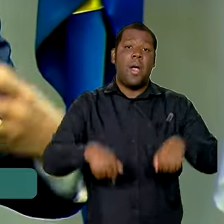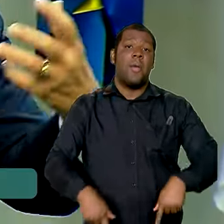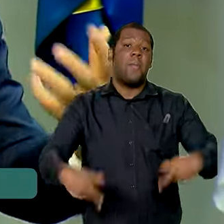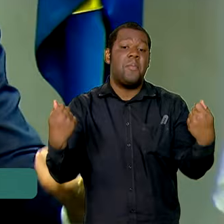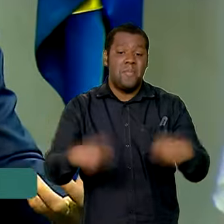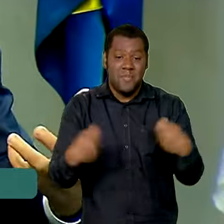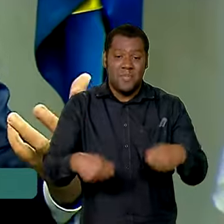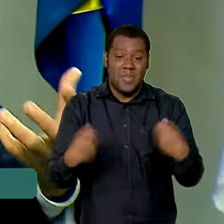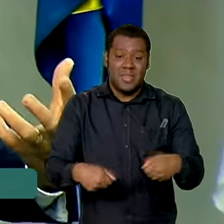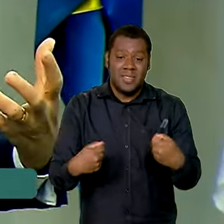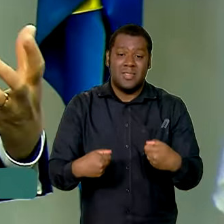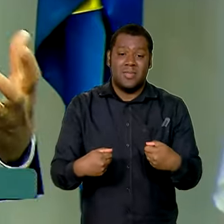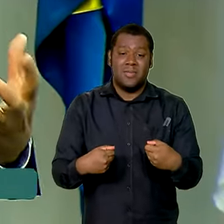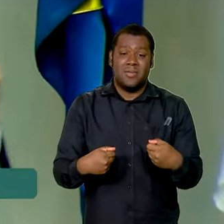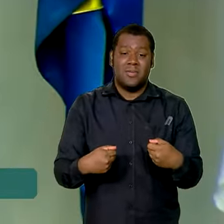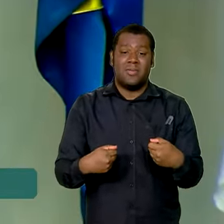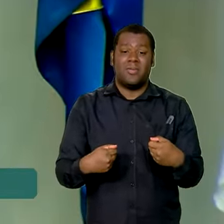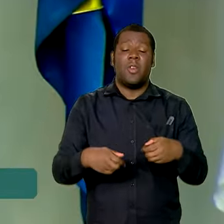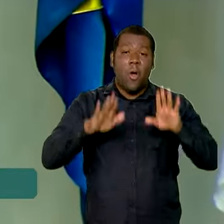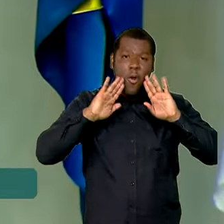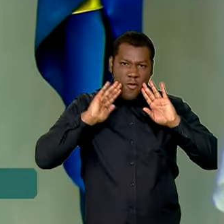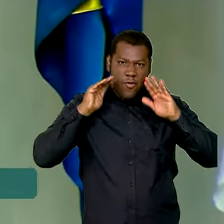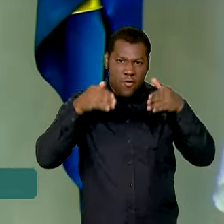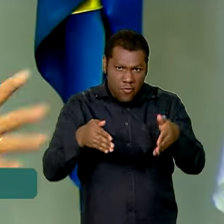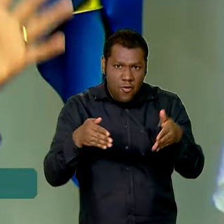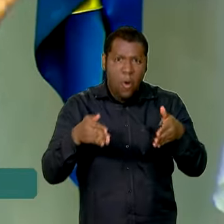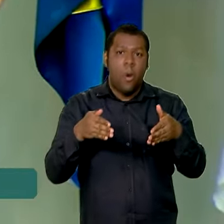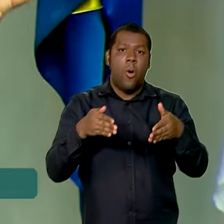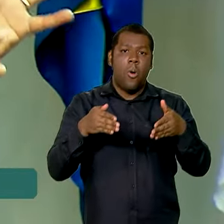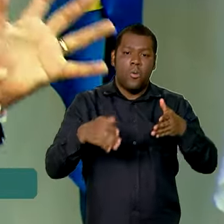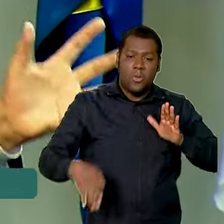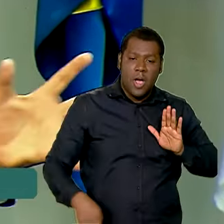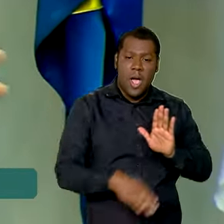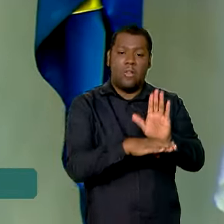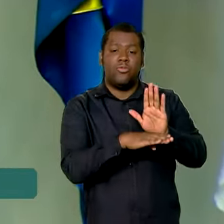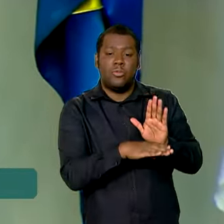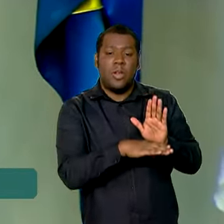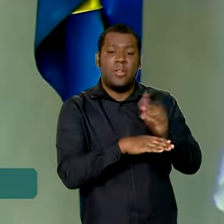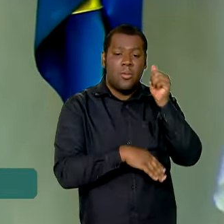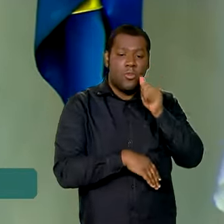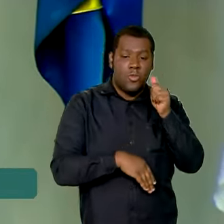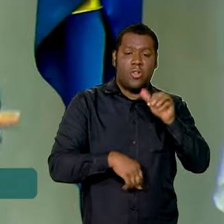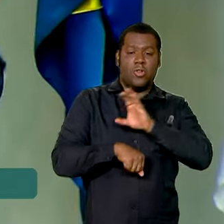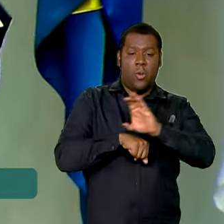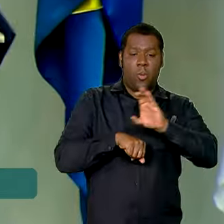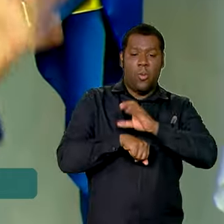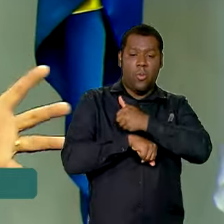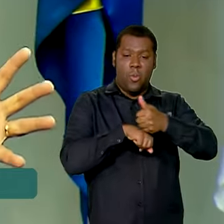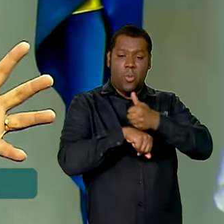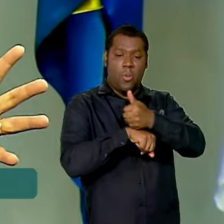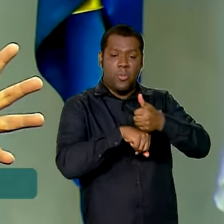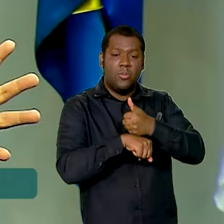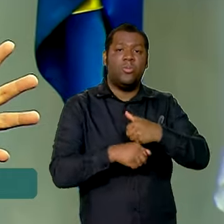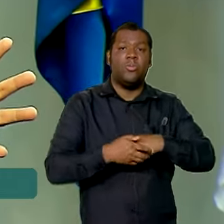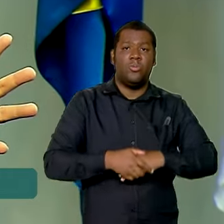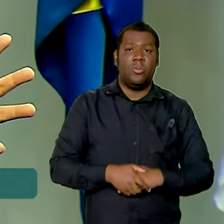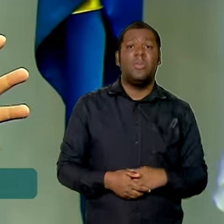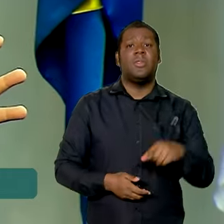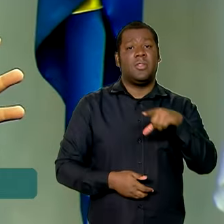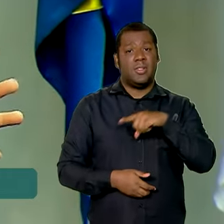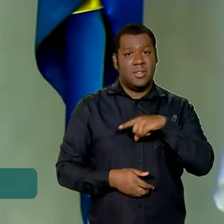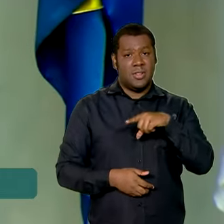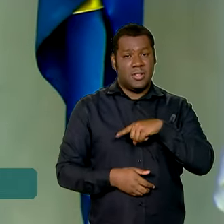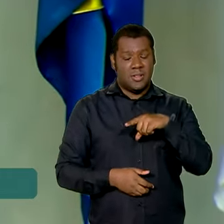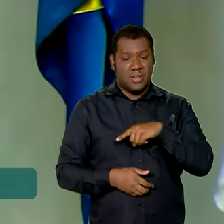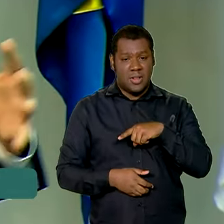variados focos de qualificação. Pode ter, como tem nos outros cursos, uma grade mais